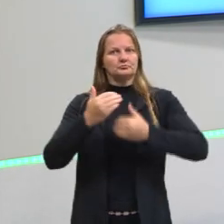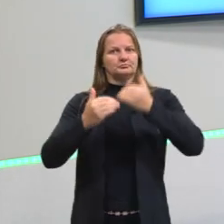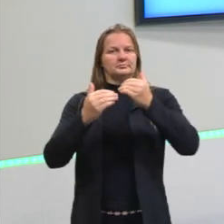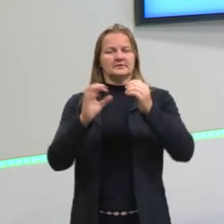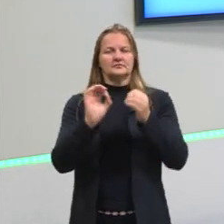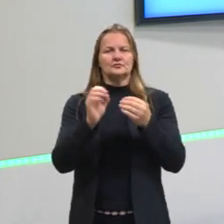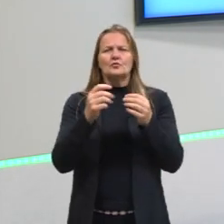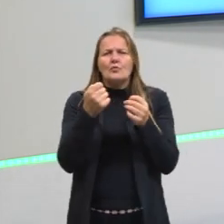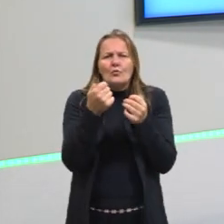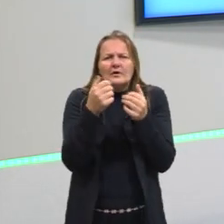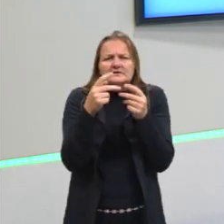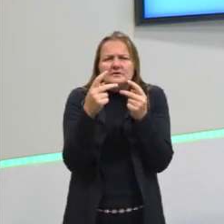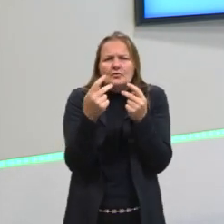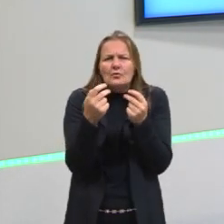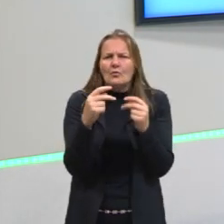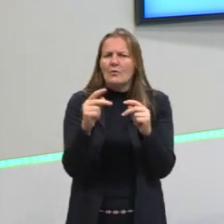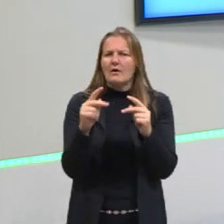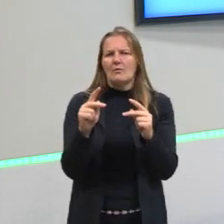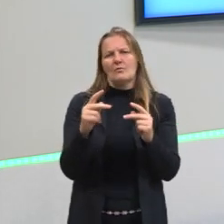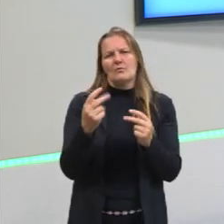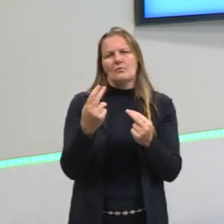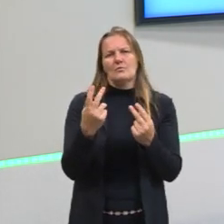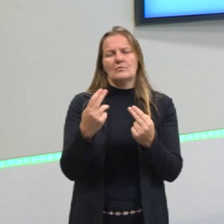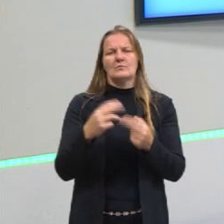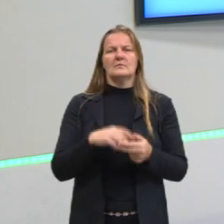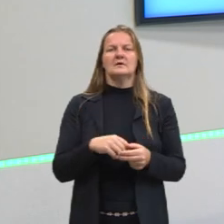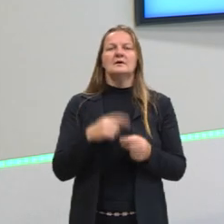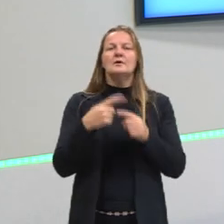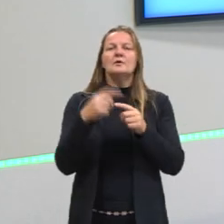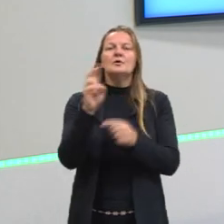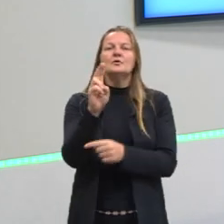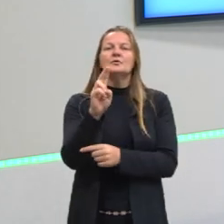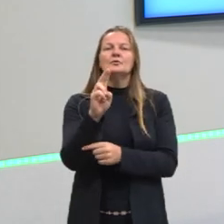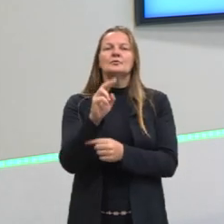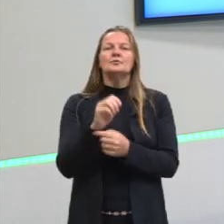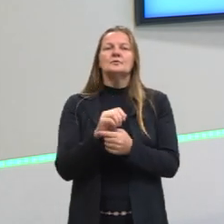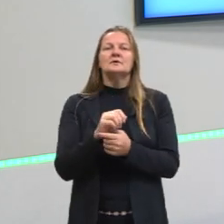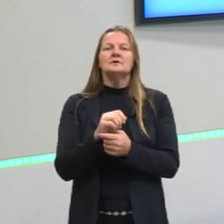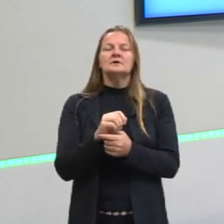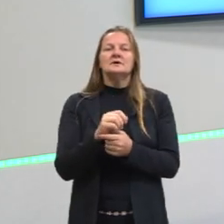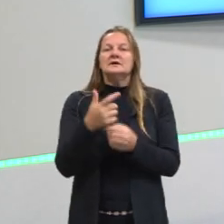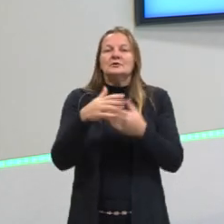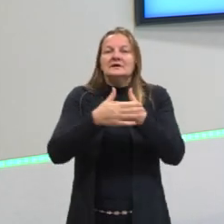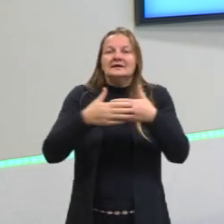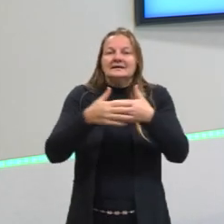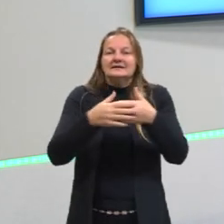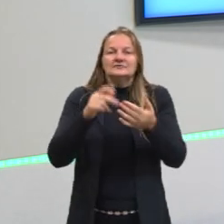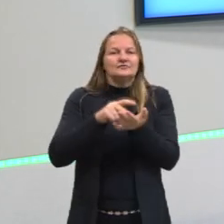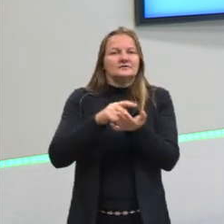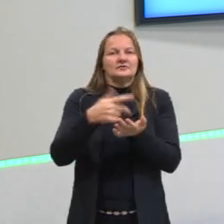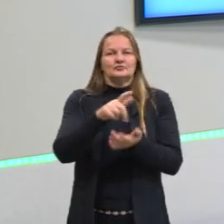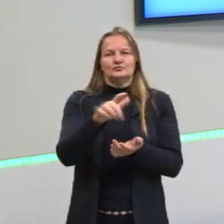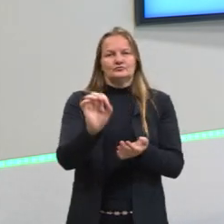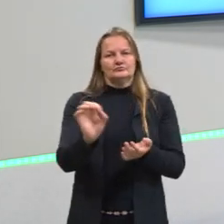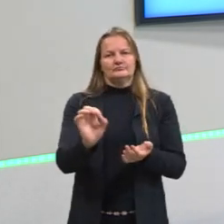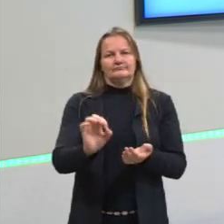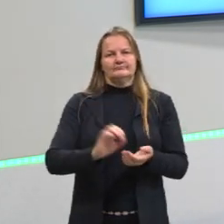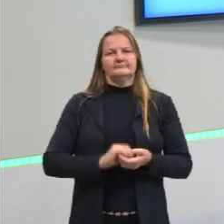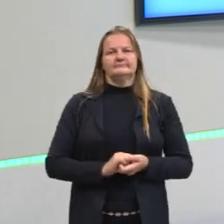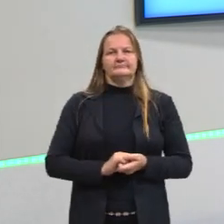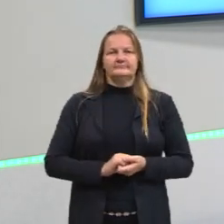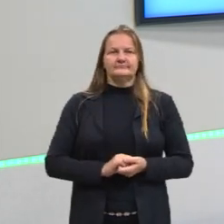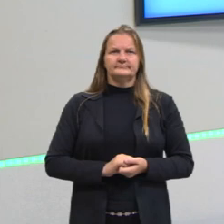muito semelhantes. Então por isso também é chamado que não tem tecido verdadeiro. Certo? É isso que significa.